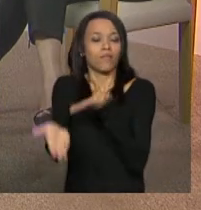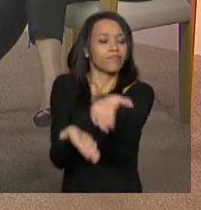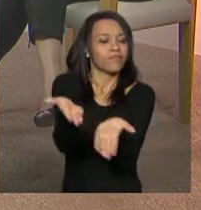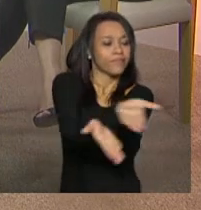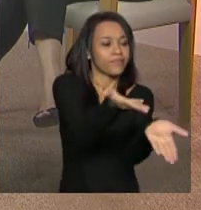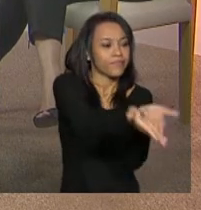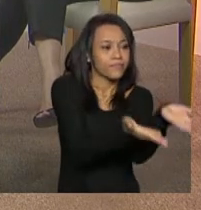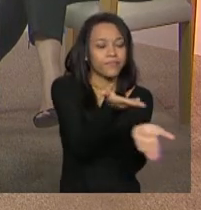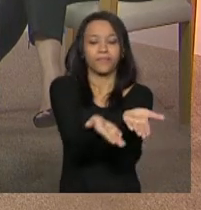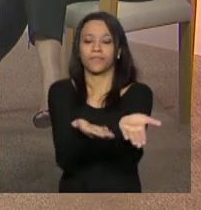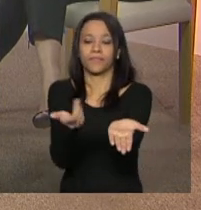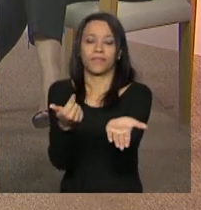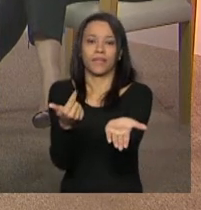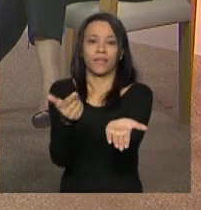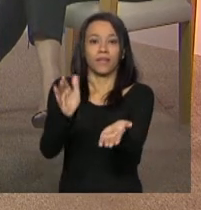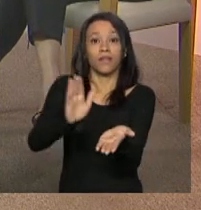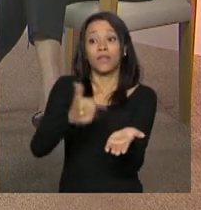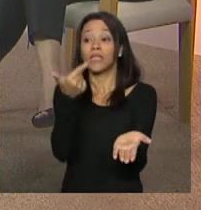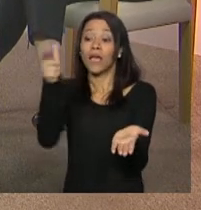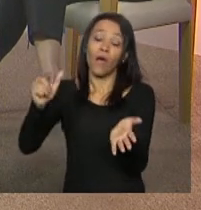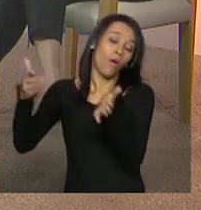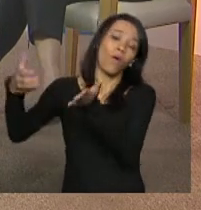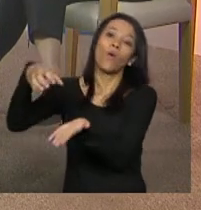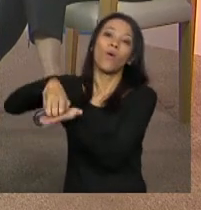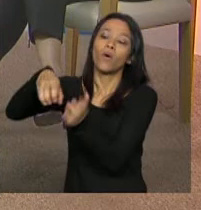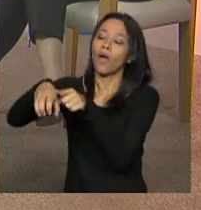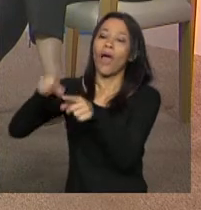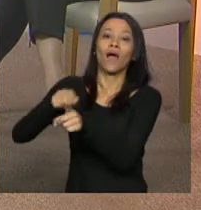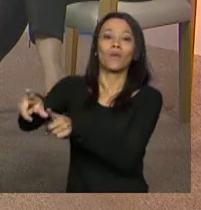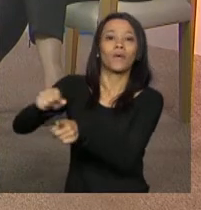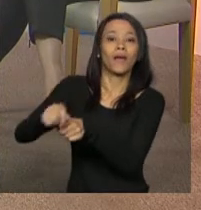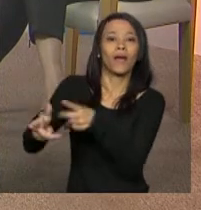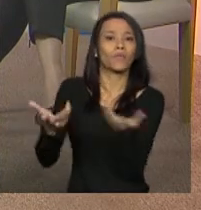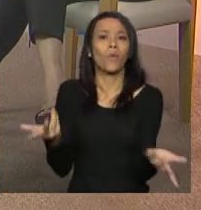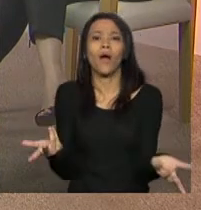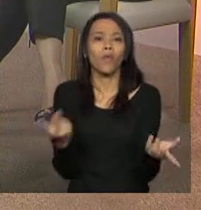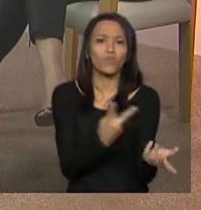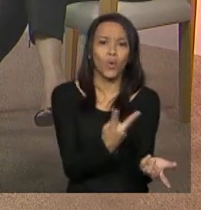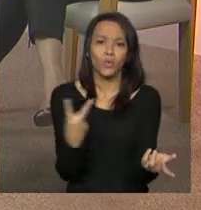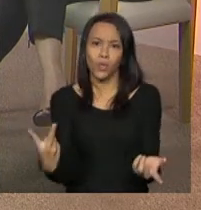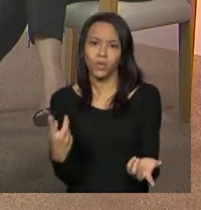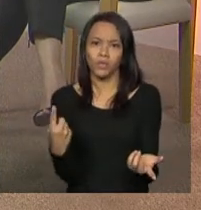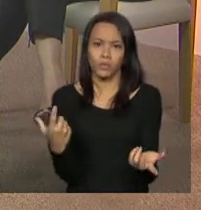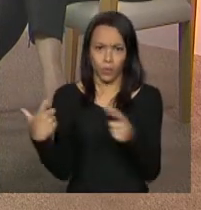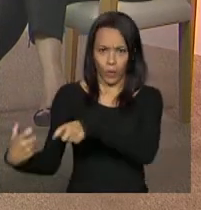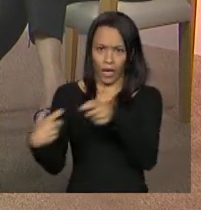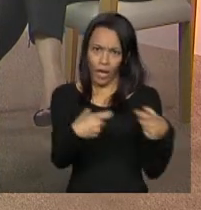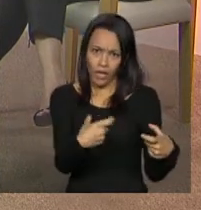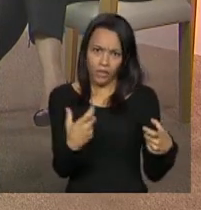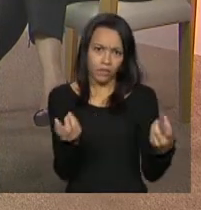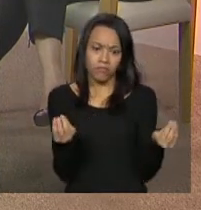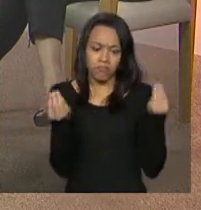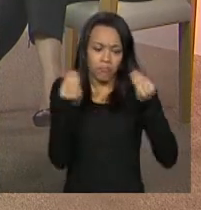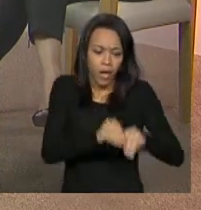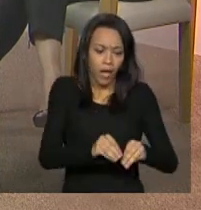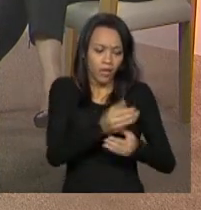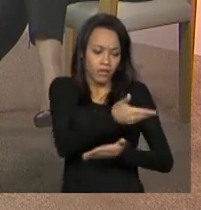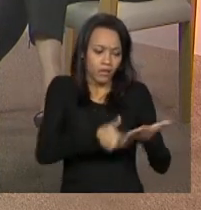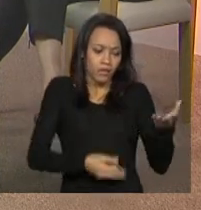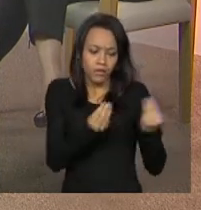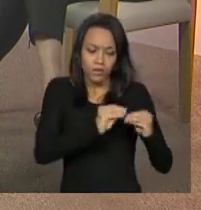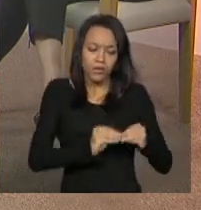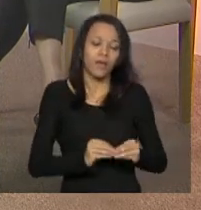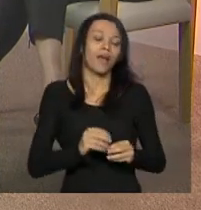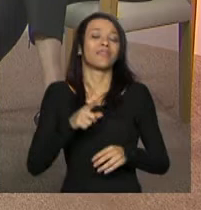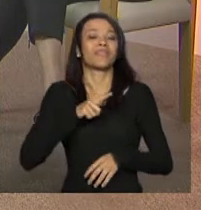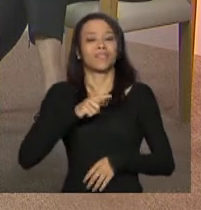unidade o imóvel é próprio e na outra ele é alugado qual dado ela vai lançar no sistema? então nesse caso é necessário duplicar a informação